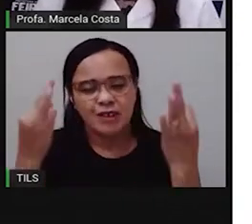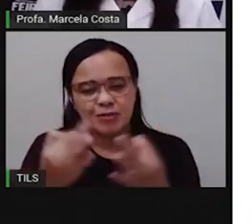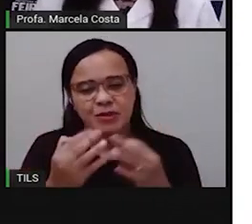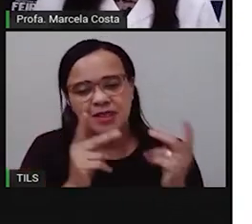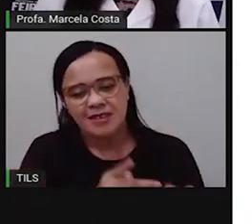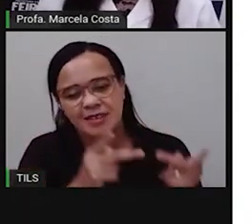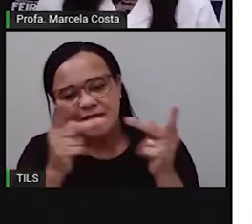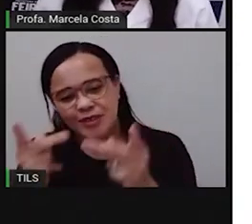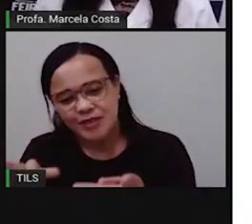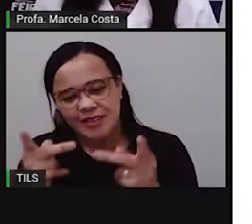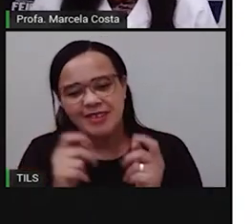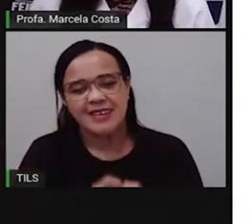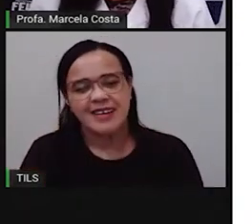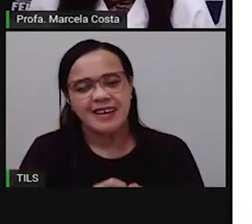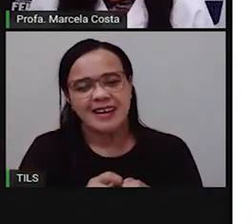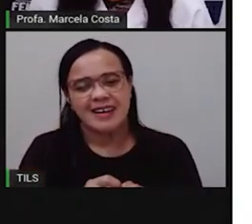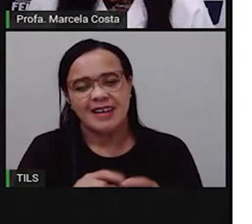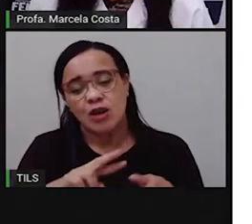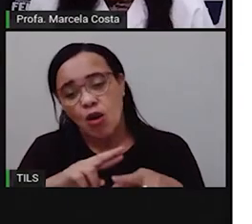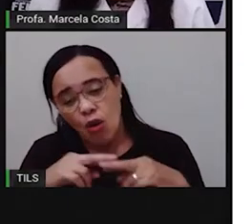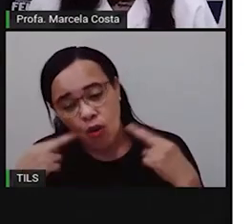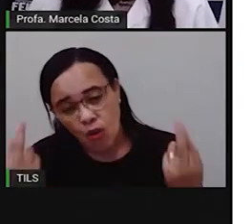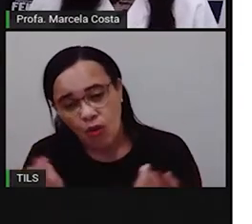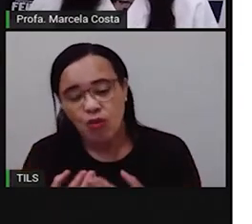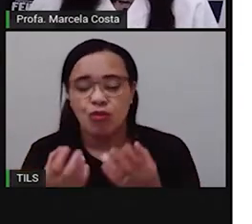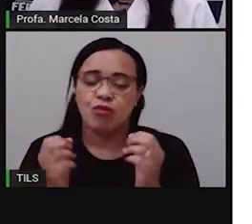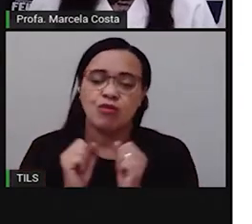seus amigos, costumam se reunir nesse espaço?